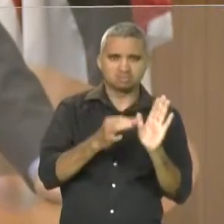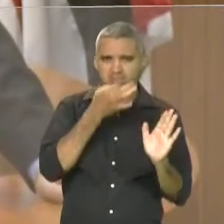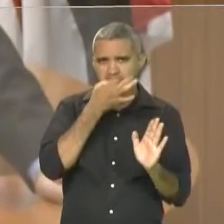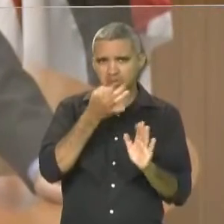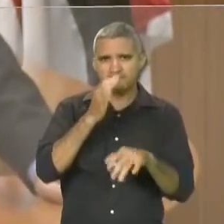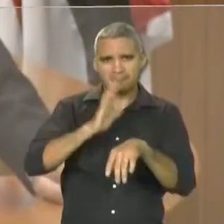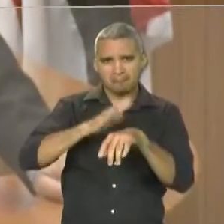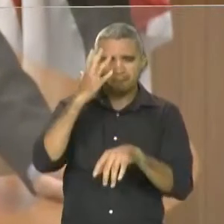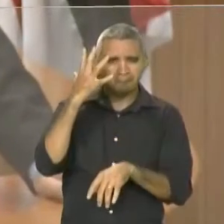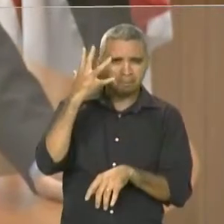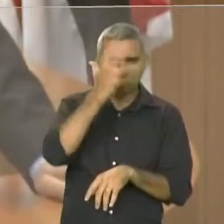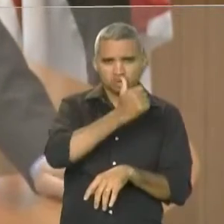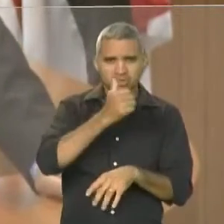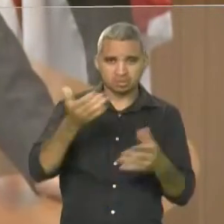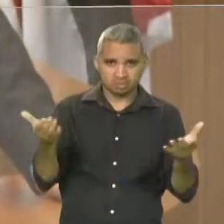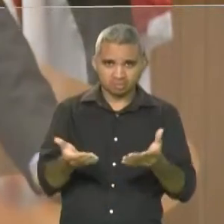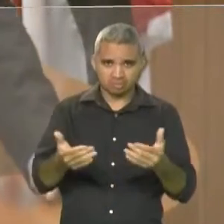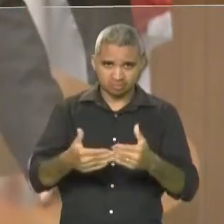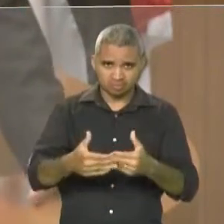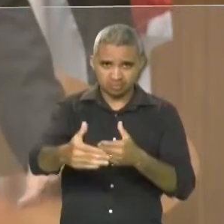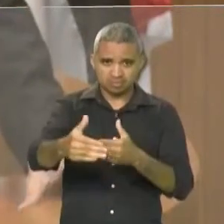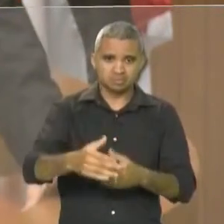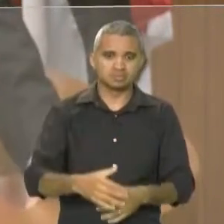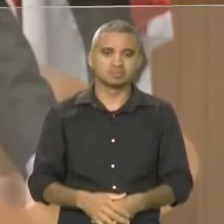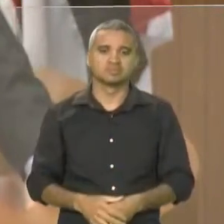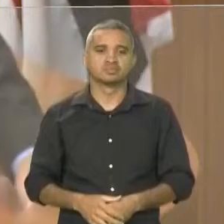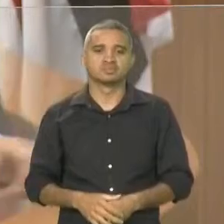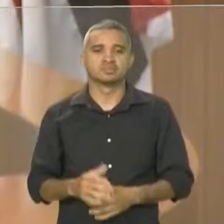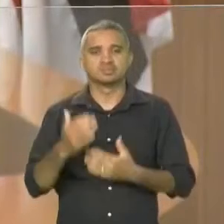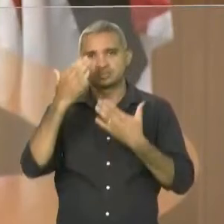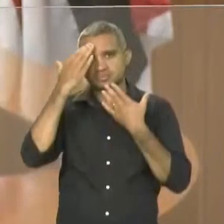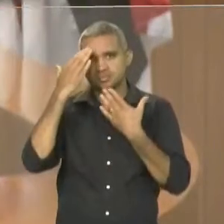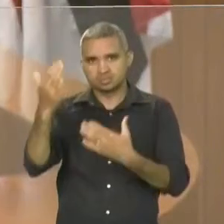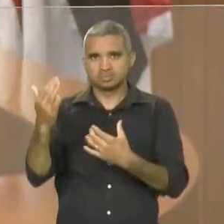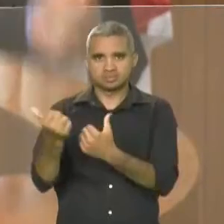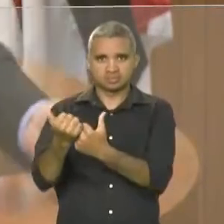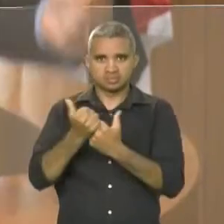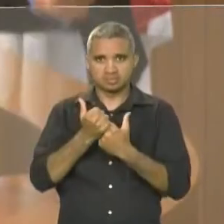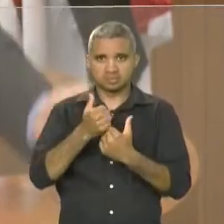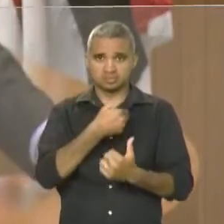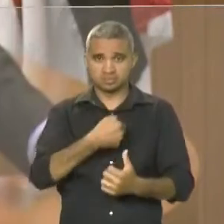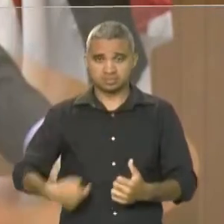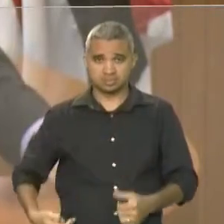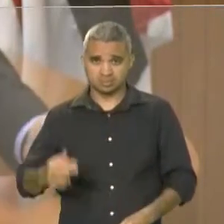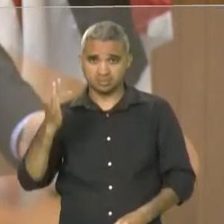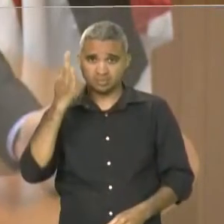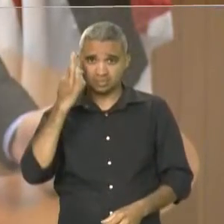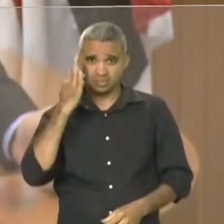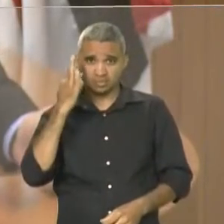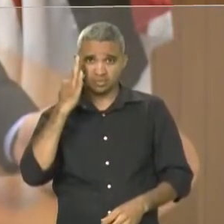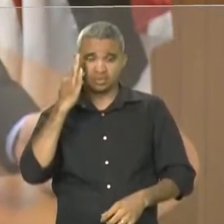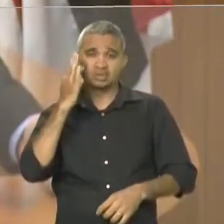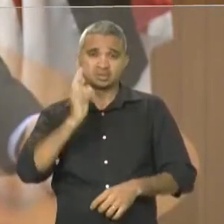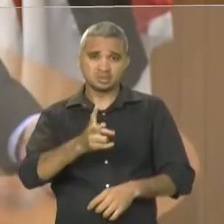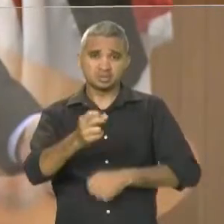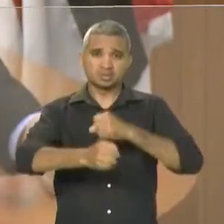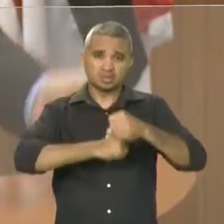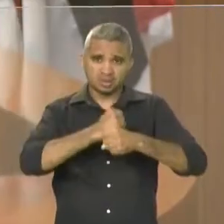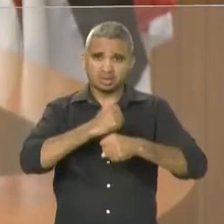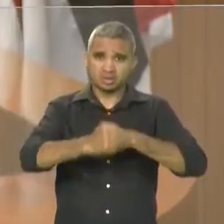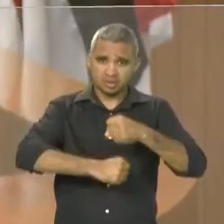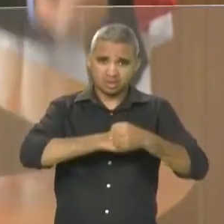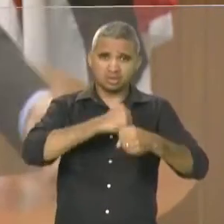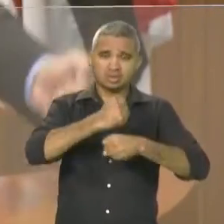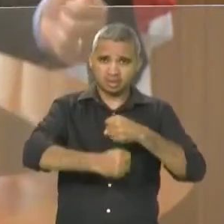Agradeço uma vez mais ao apoio do governador Flavidino por todos os anos ser o governo do